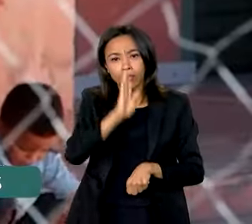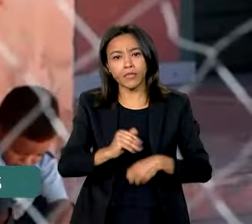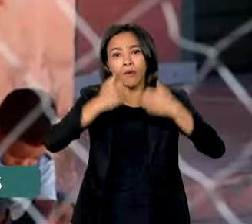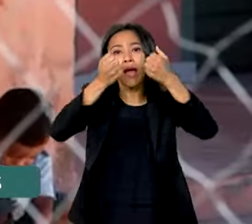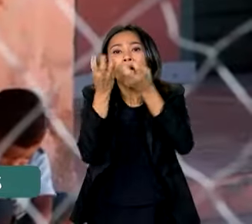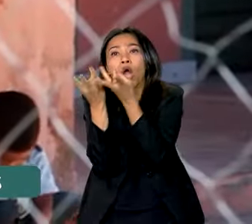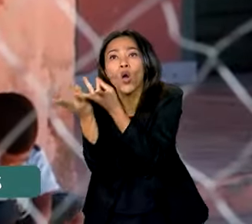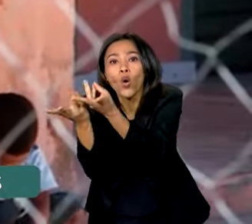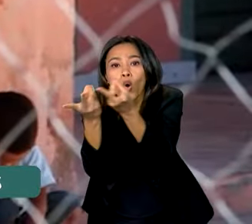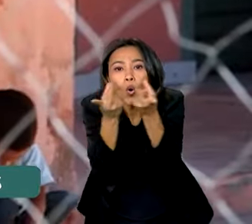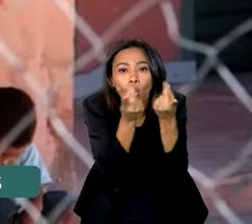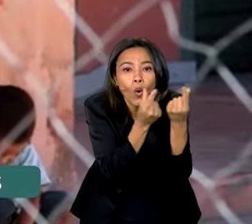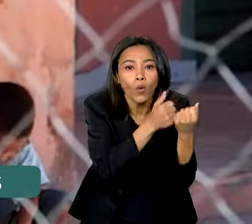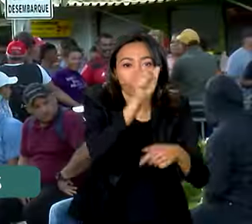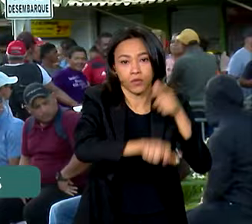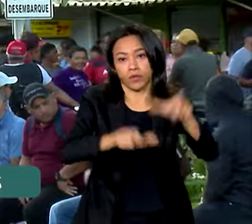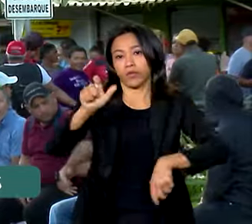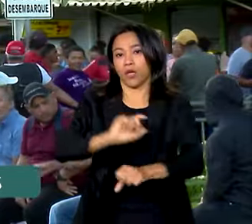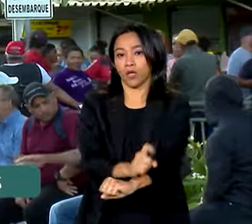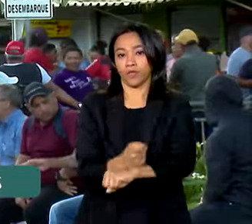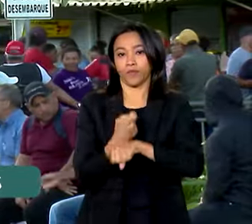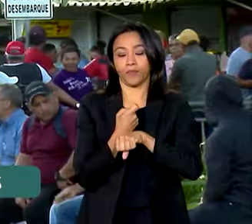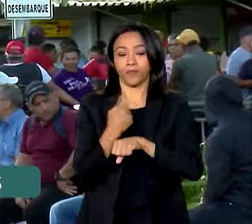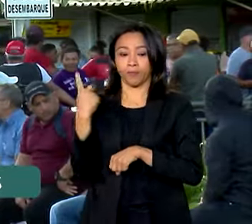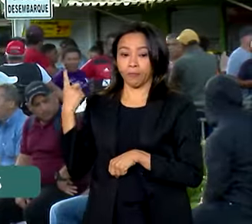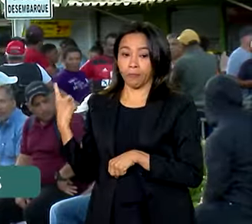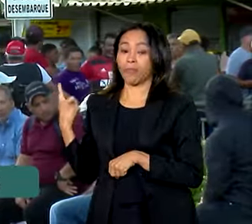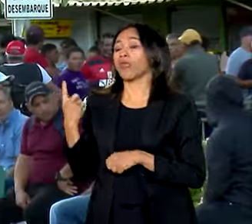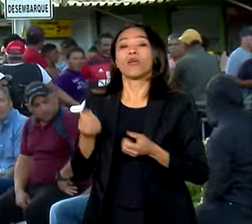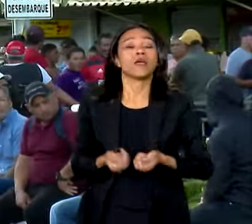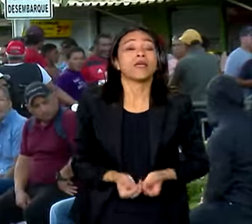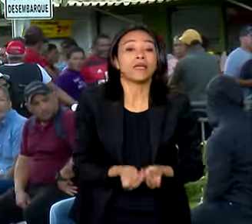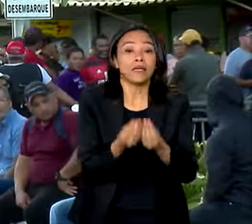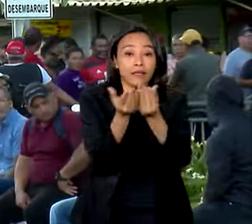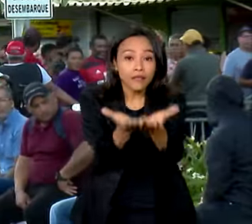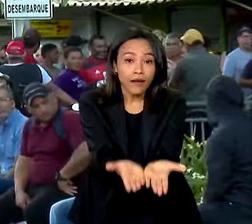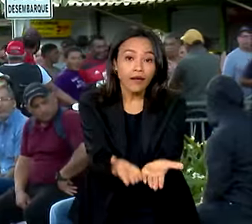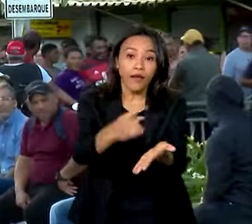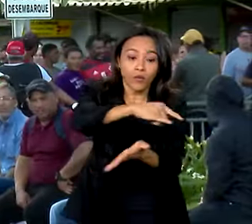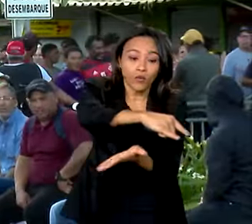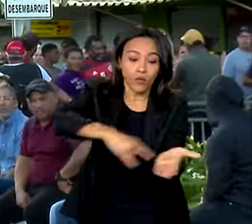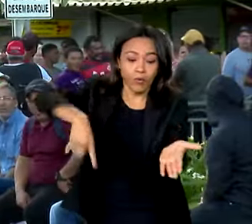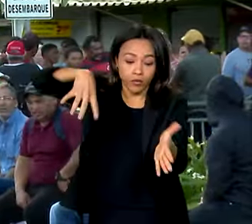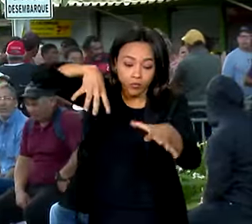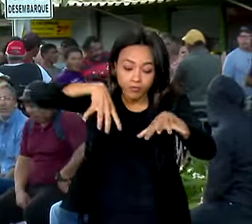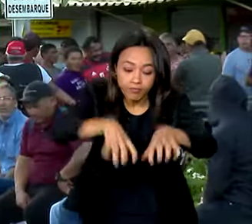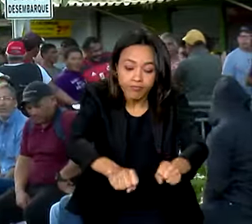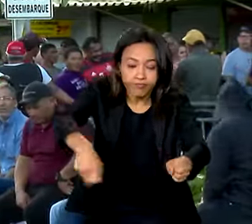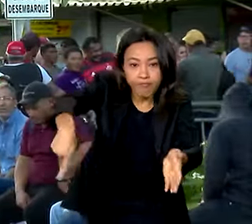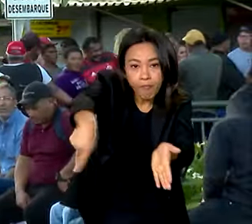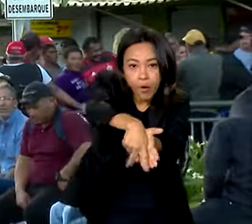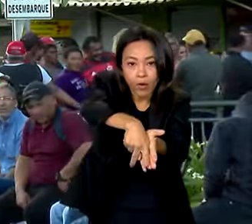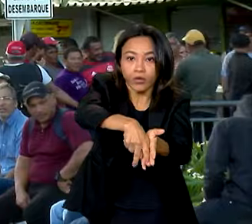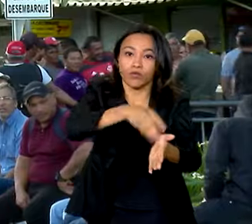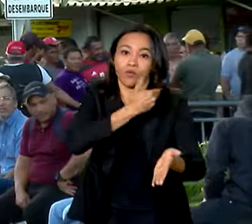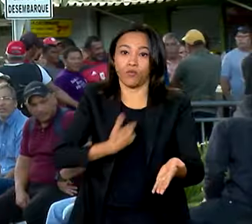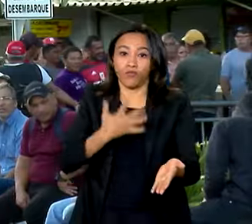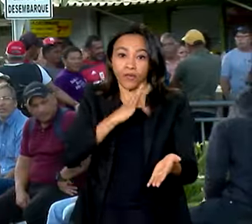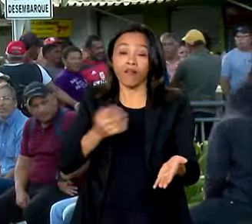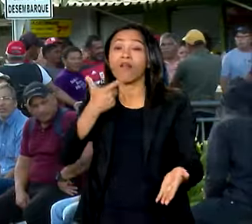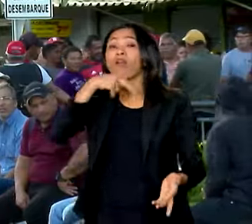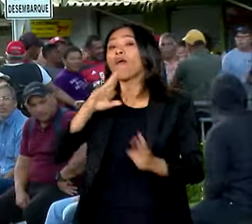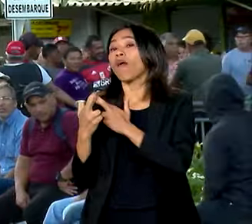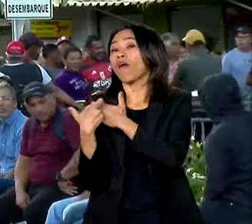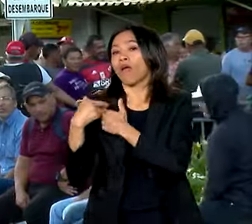quilombolas. Promover a titulação de territórios quilombolas na esfera federal é responsabilidade do INCRA.